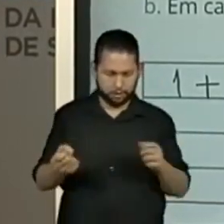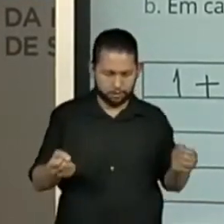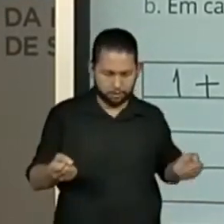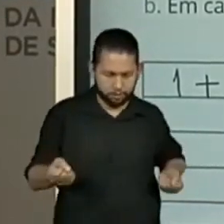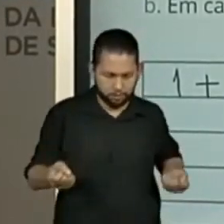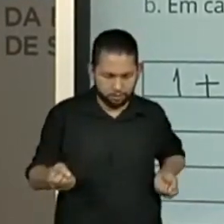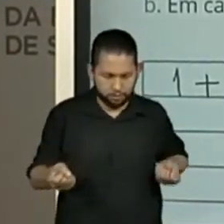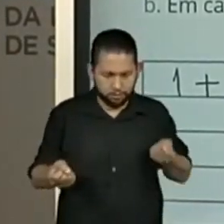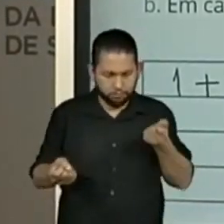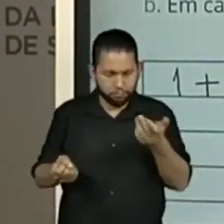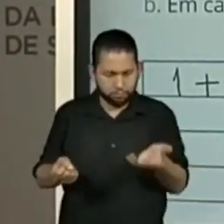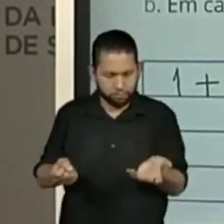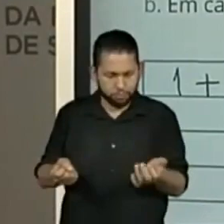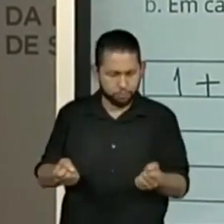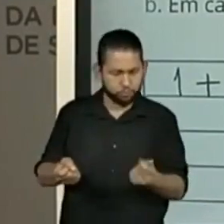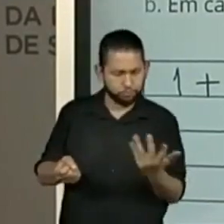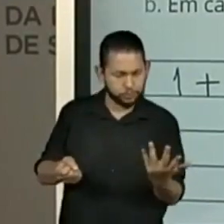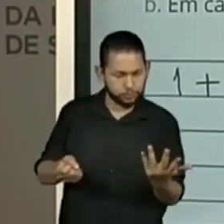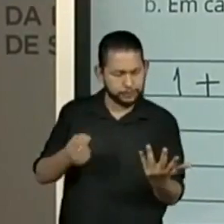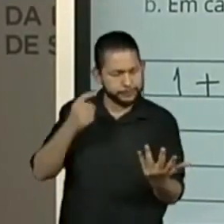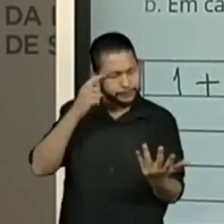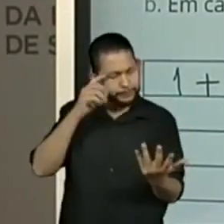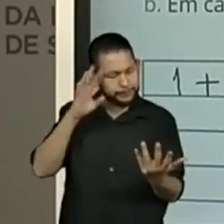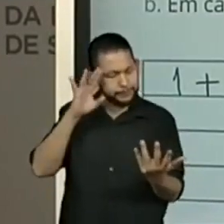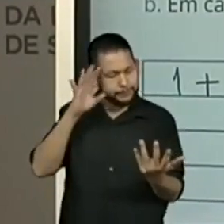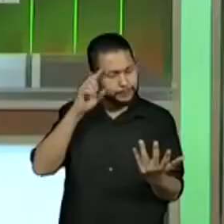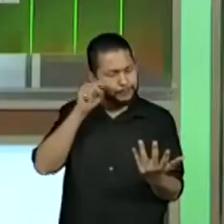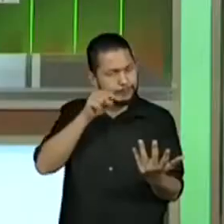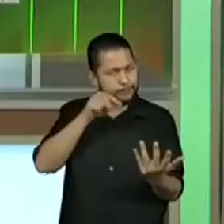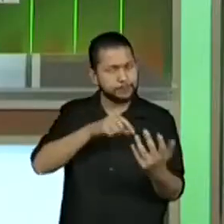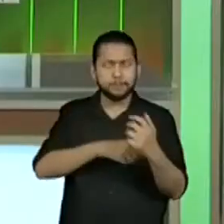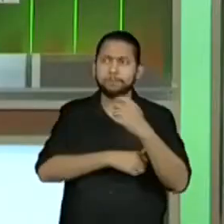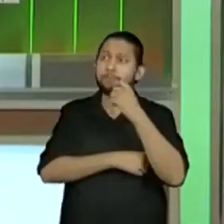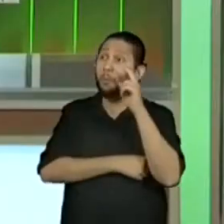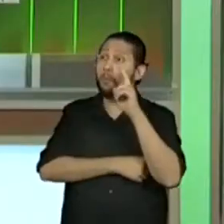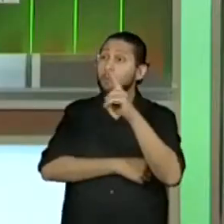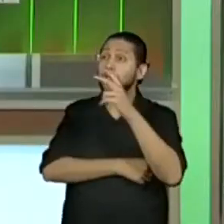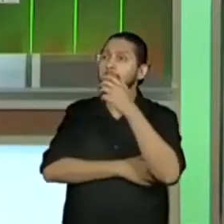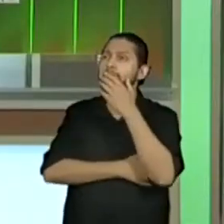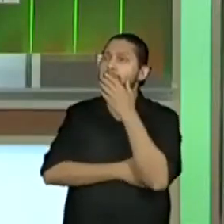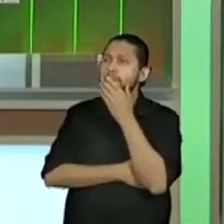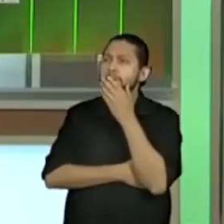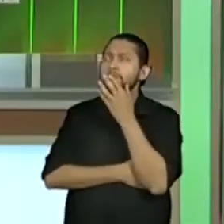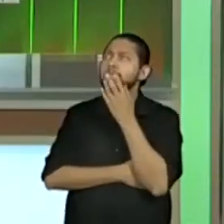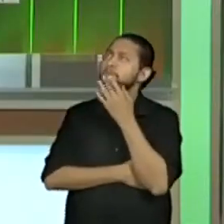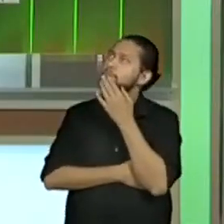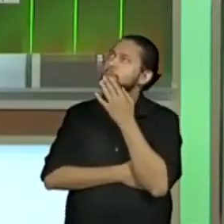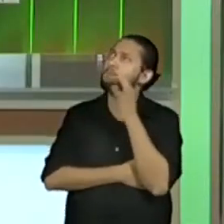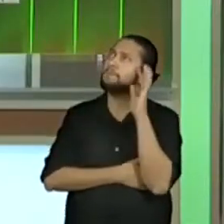Para que eu tenha uma soma 6? Estou acompanhando a resposta de vocês no chat.